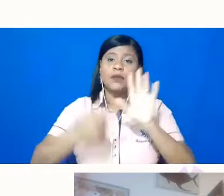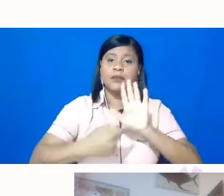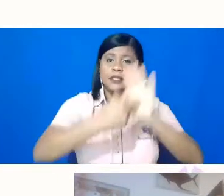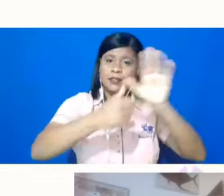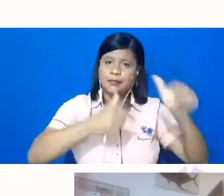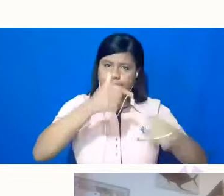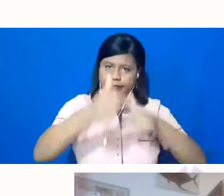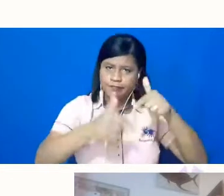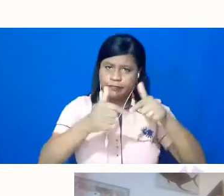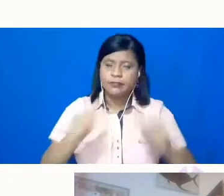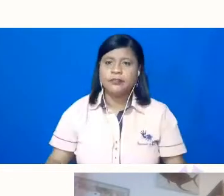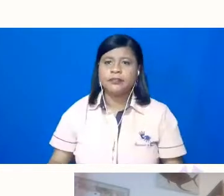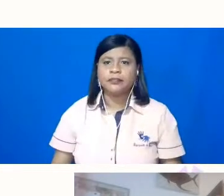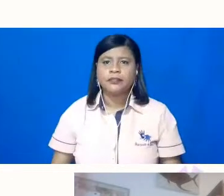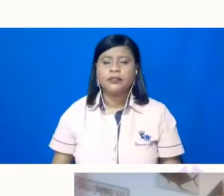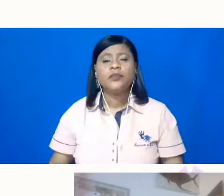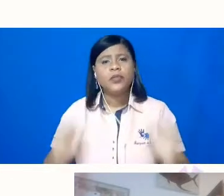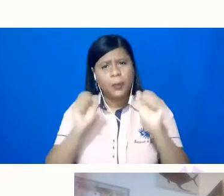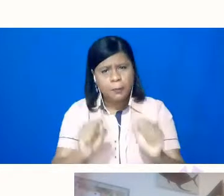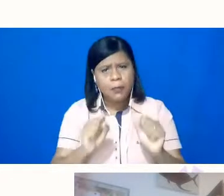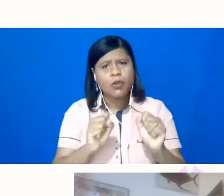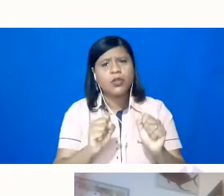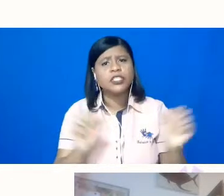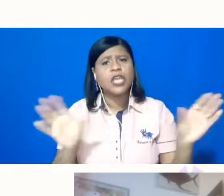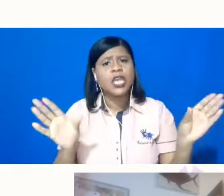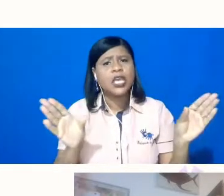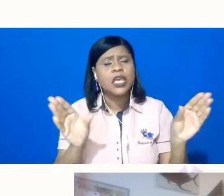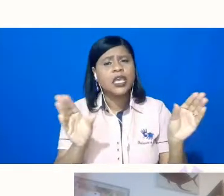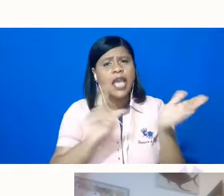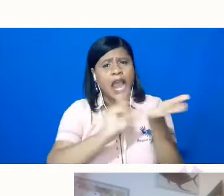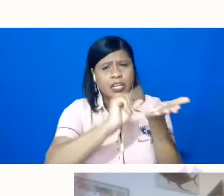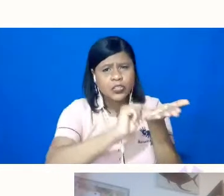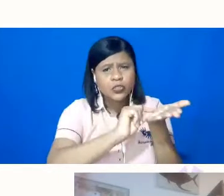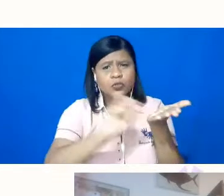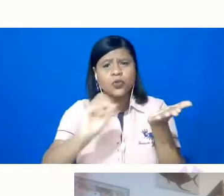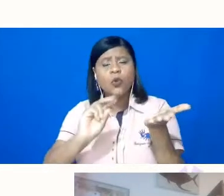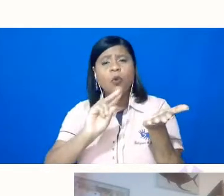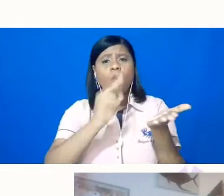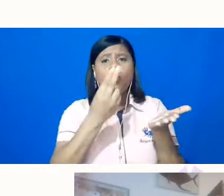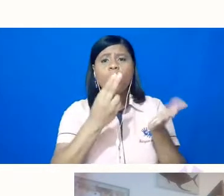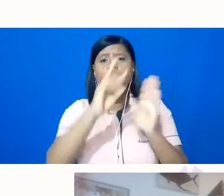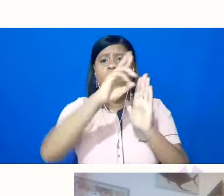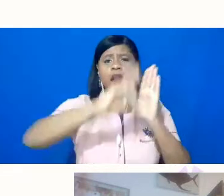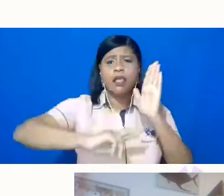ser um resumo expandido ou um relato de experiência, como a Cíntia comentou.